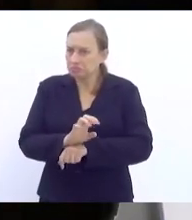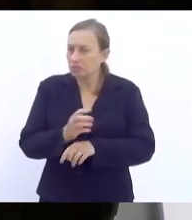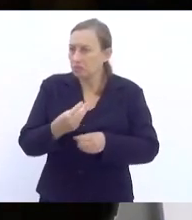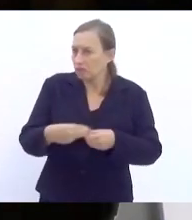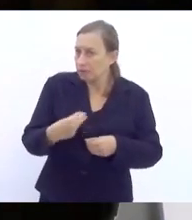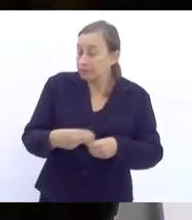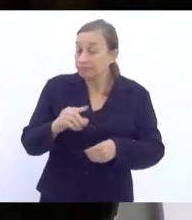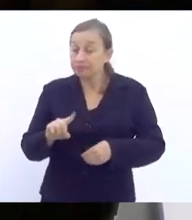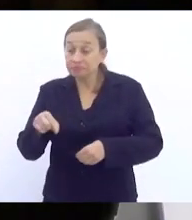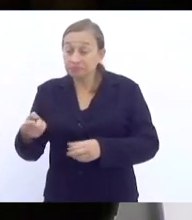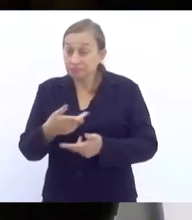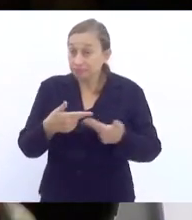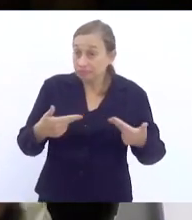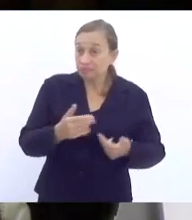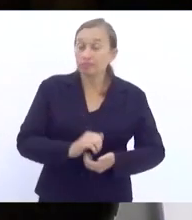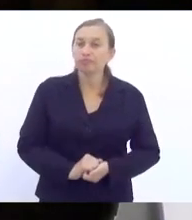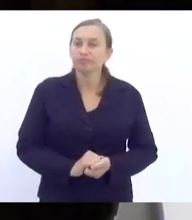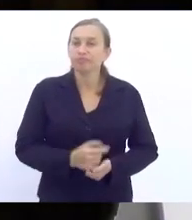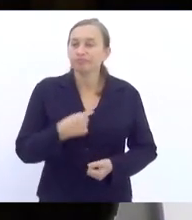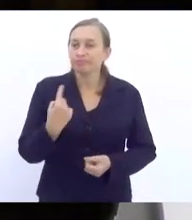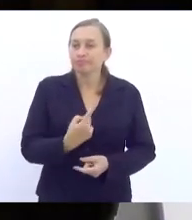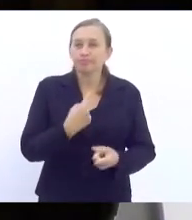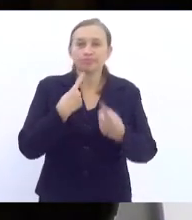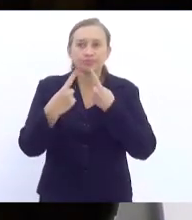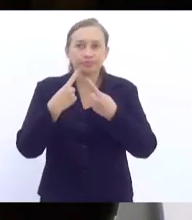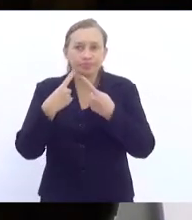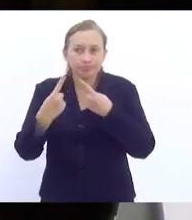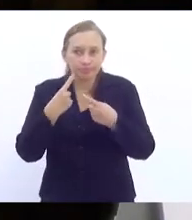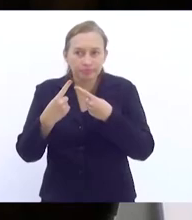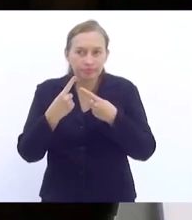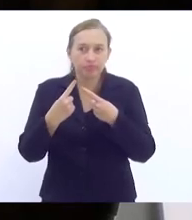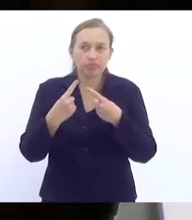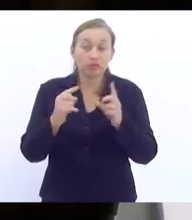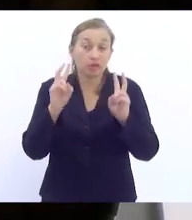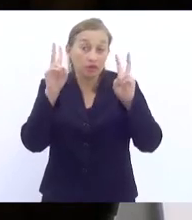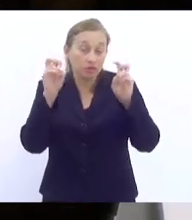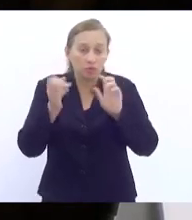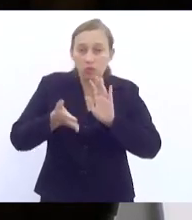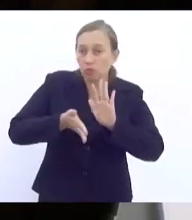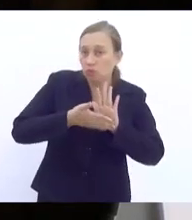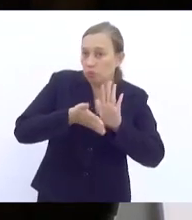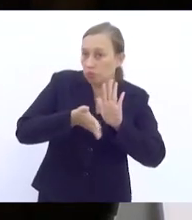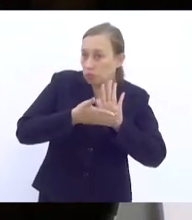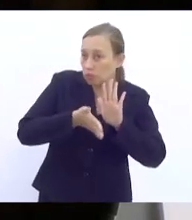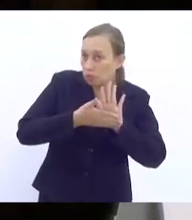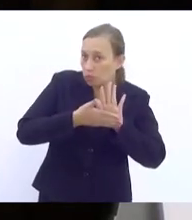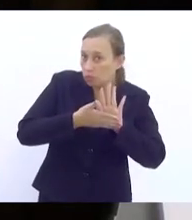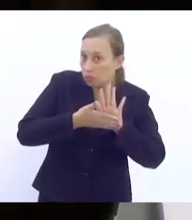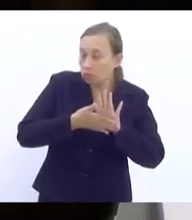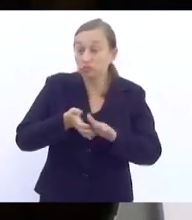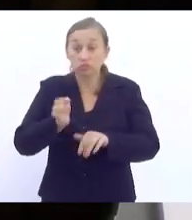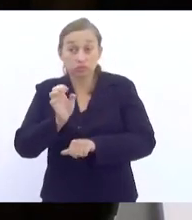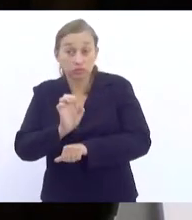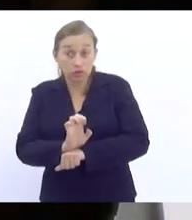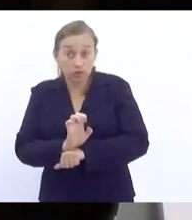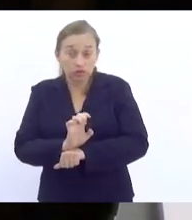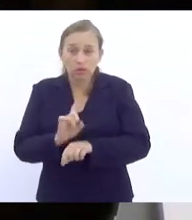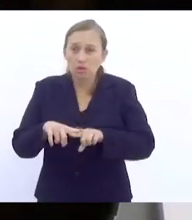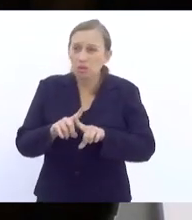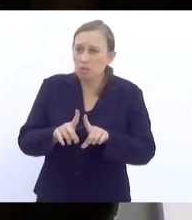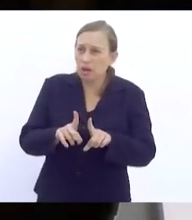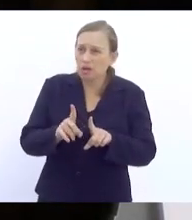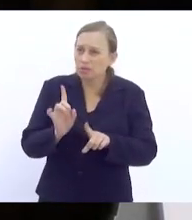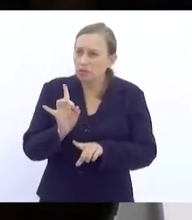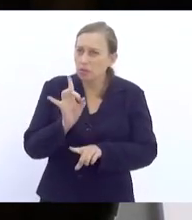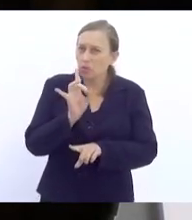E uma outra coisa, a gente está aqui discutindo vagarosamente essa questão das propostas operacionalizáveis no Estado, mas, pelo